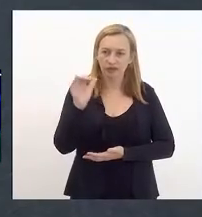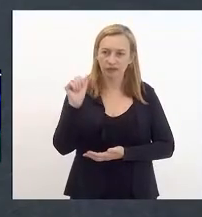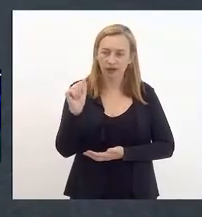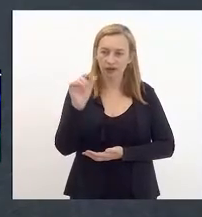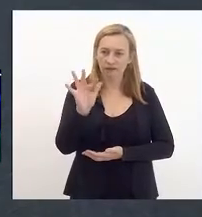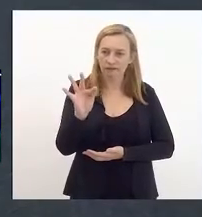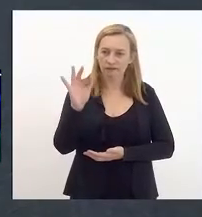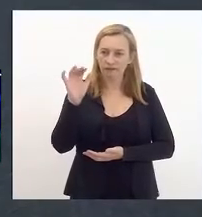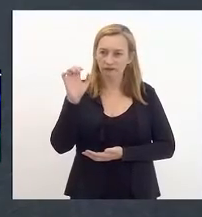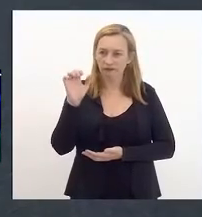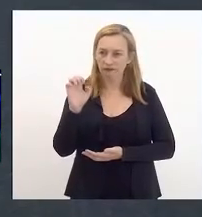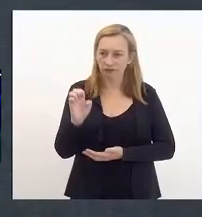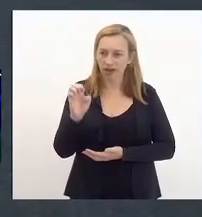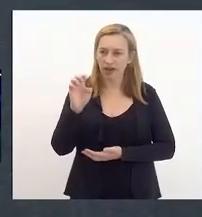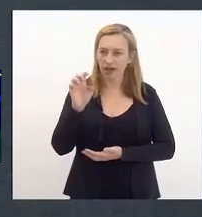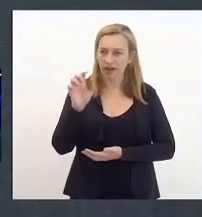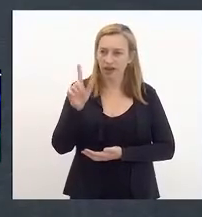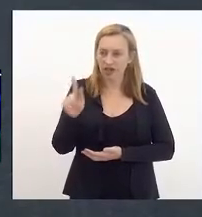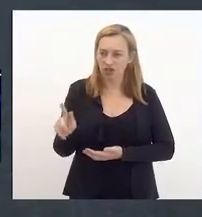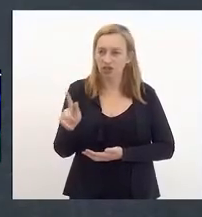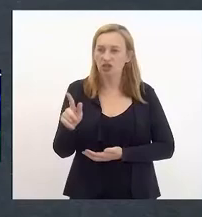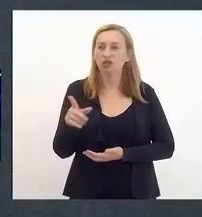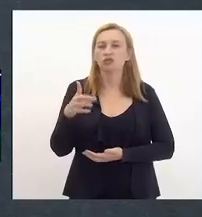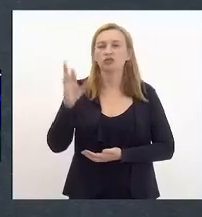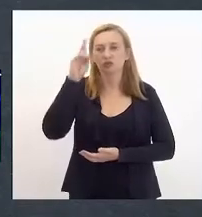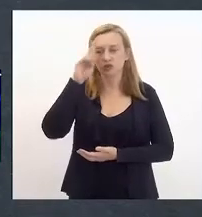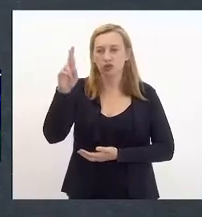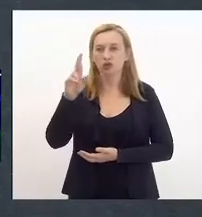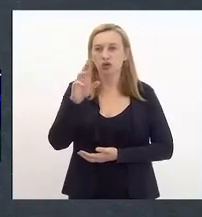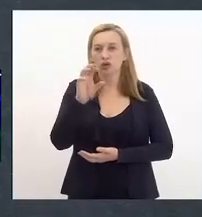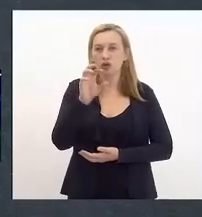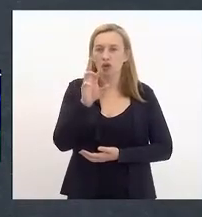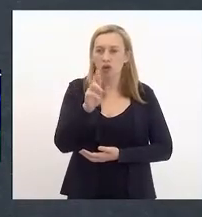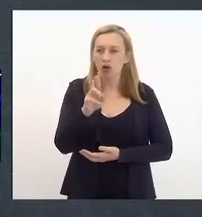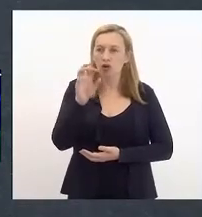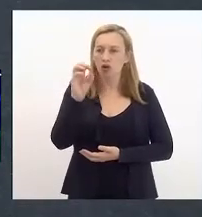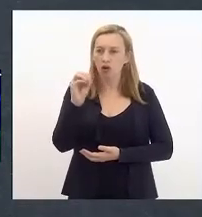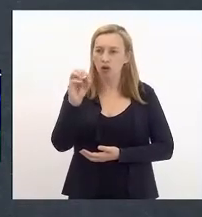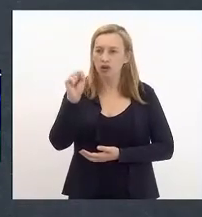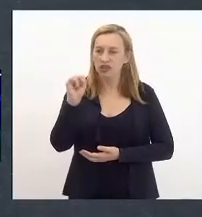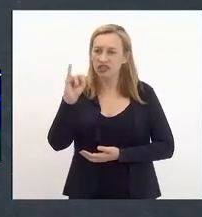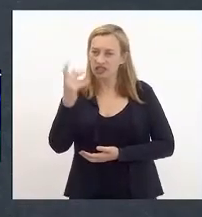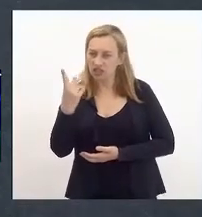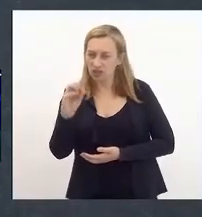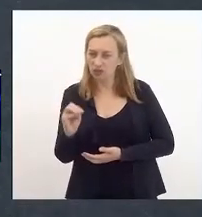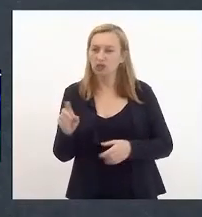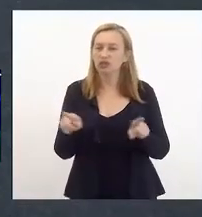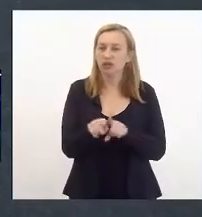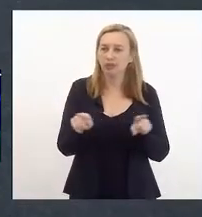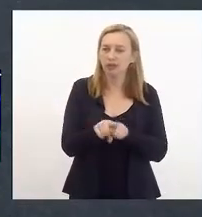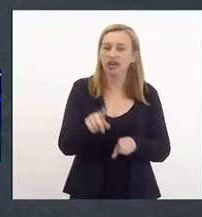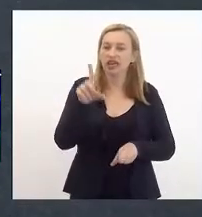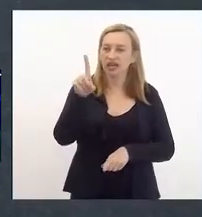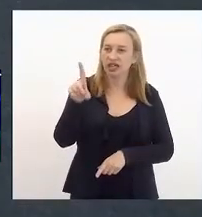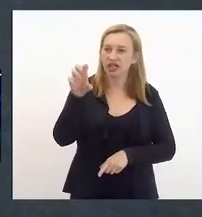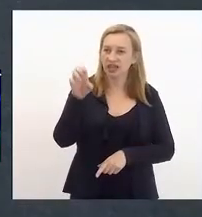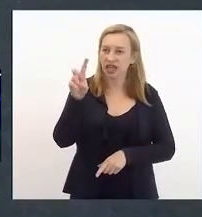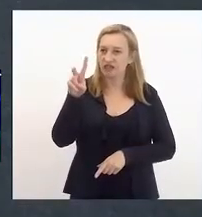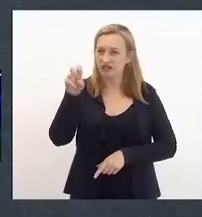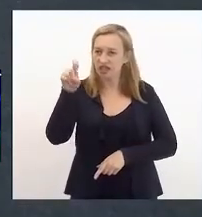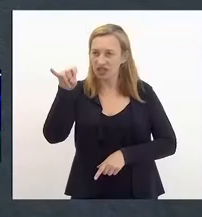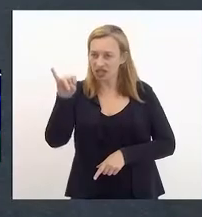nome do senhor Rocino, seu presidente, em nome de David Gomes, que também conseguiu construir aqui